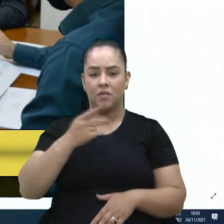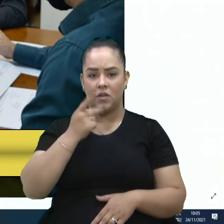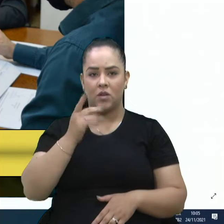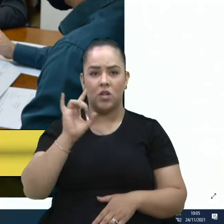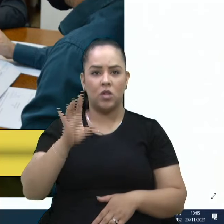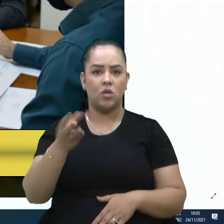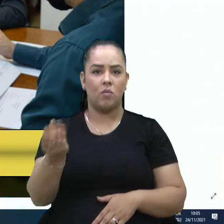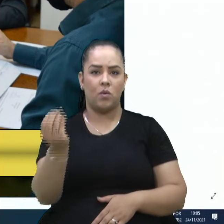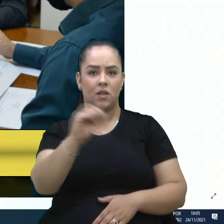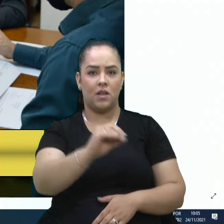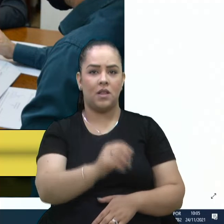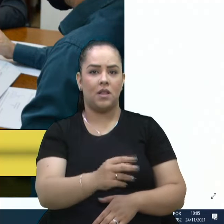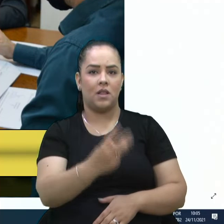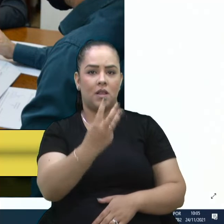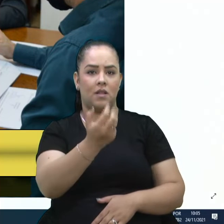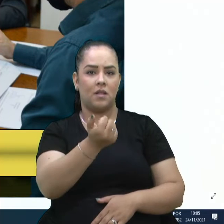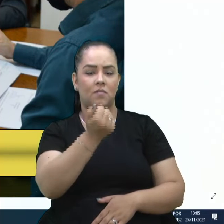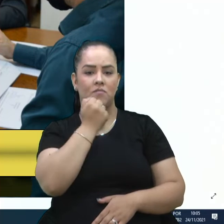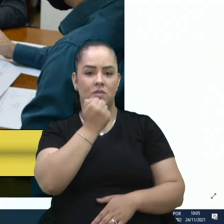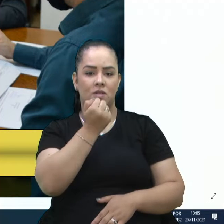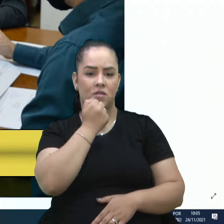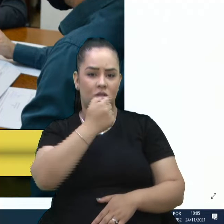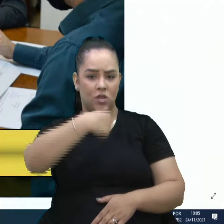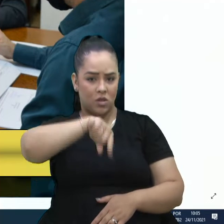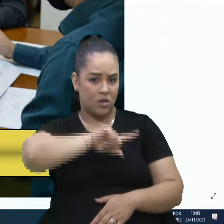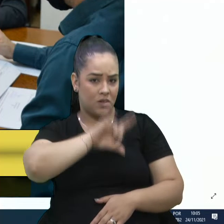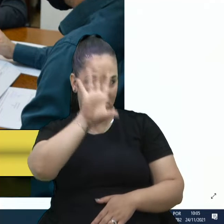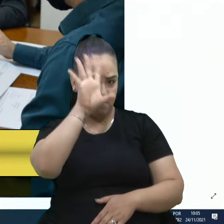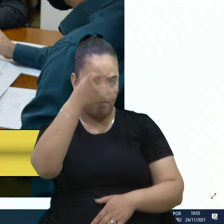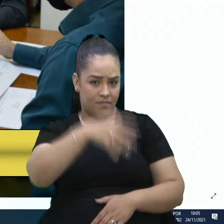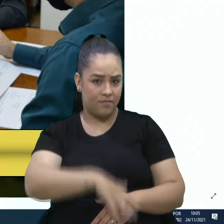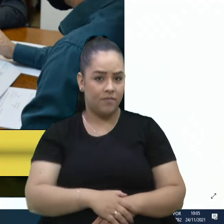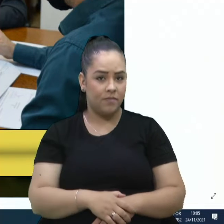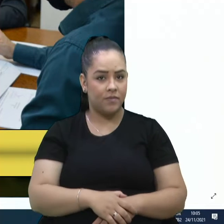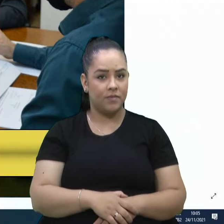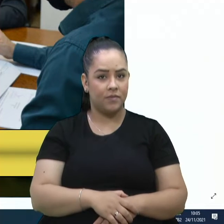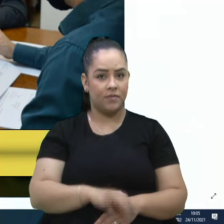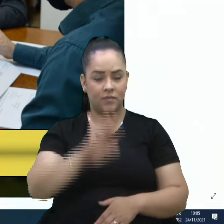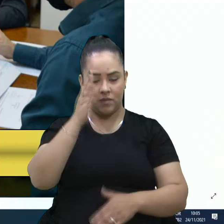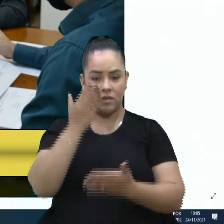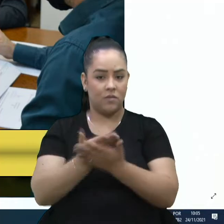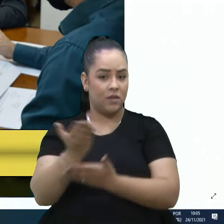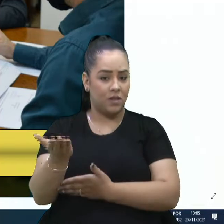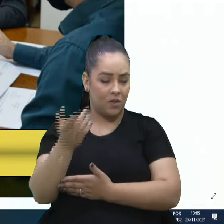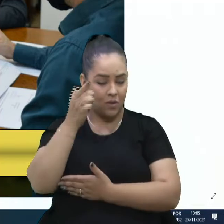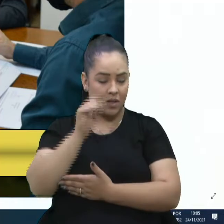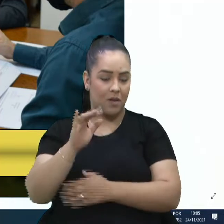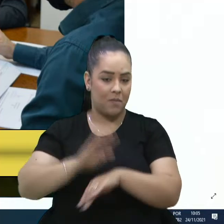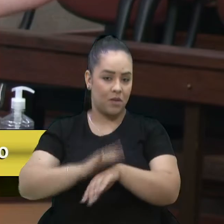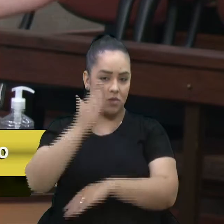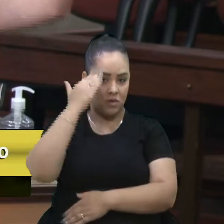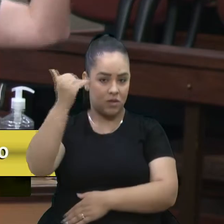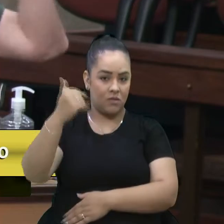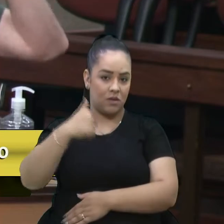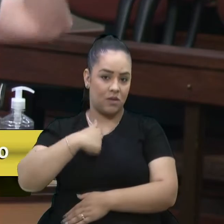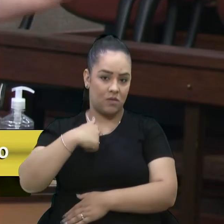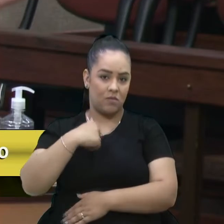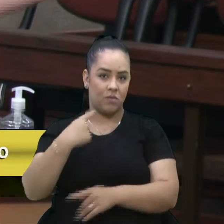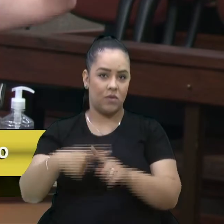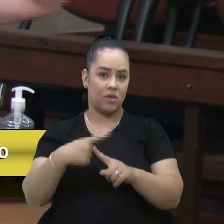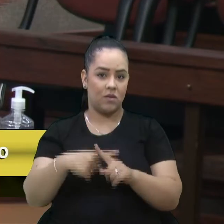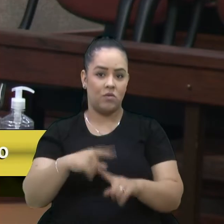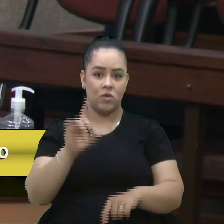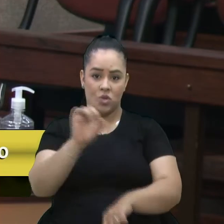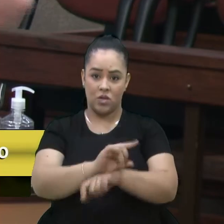botar três pedras ali que a gente resolve. Então, faça o voto que o senhor tenha mais sucesso do que eu, que infelizmente, lá talvez quando morrer uma